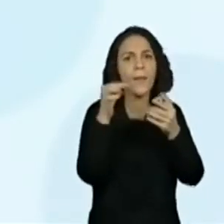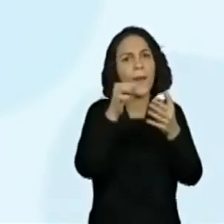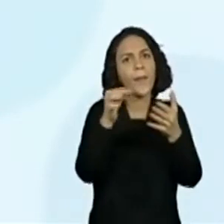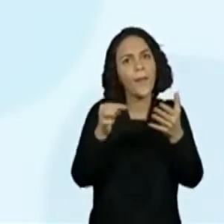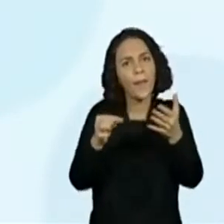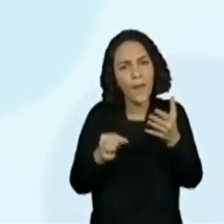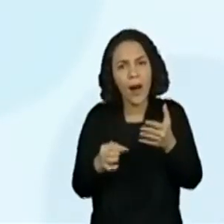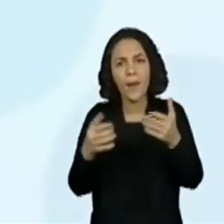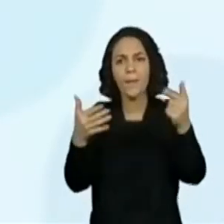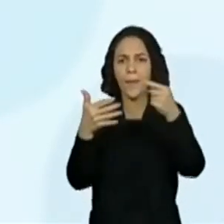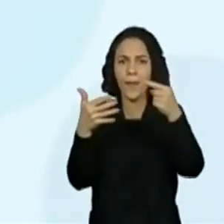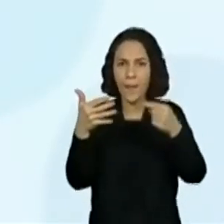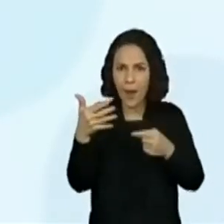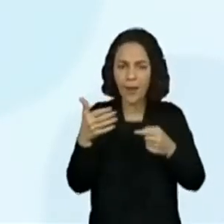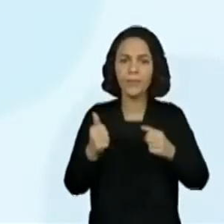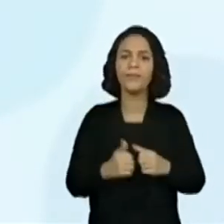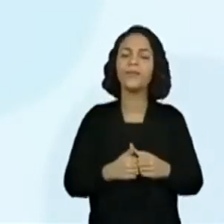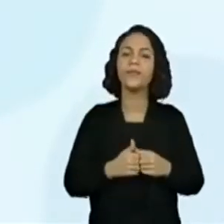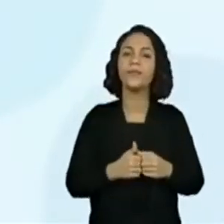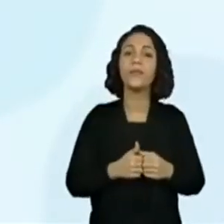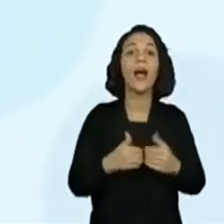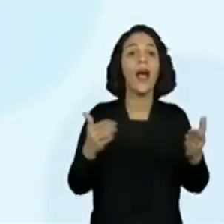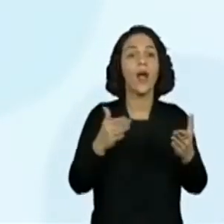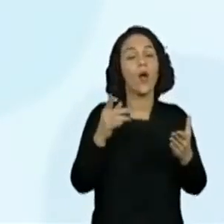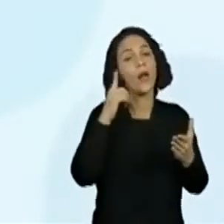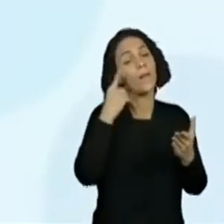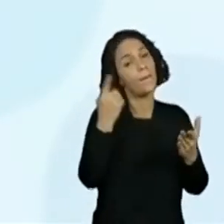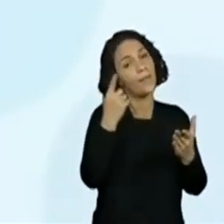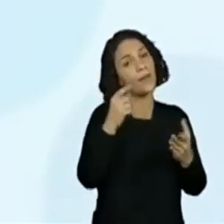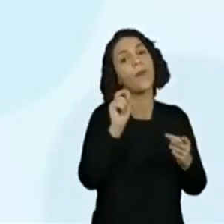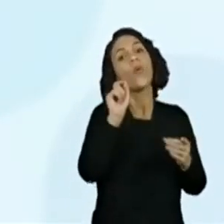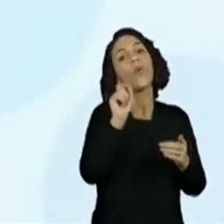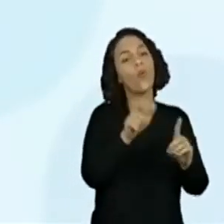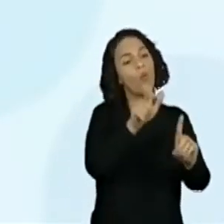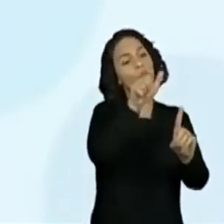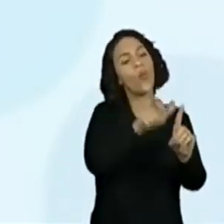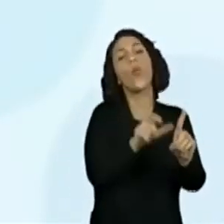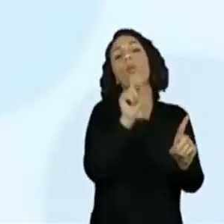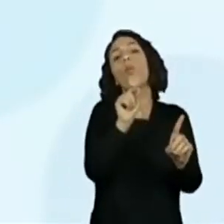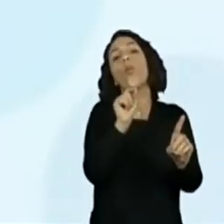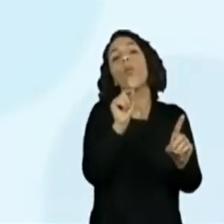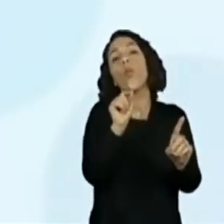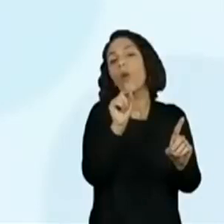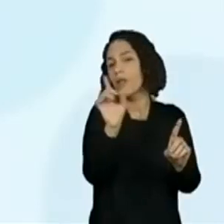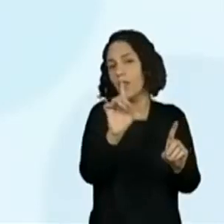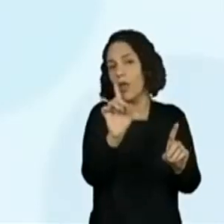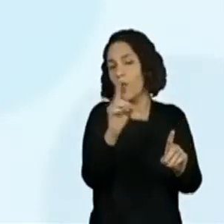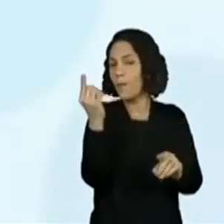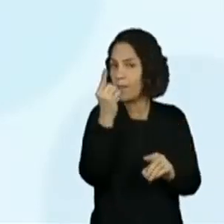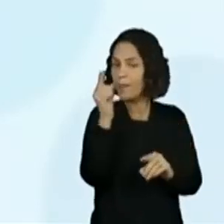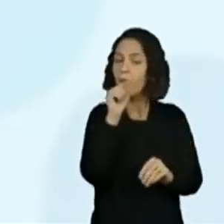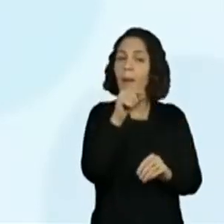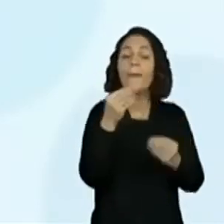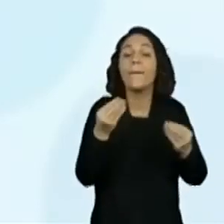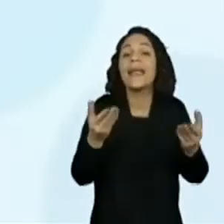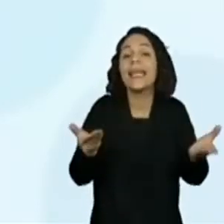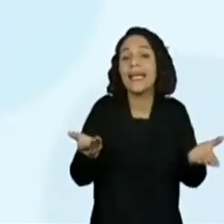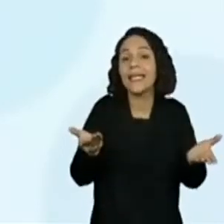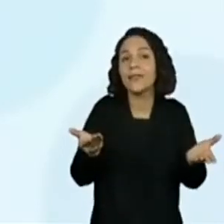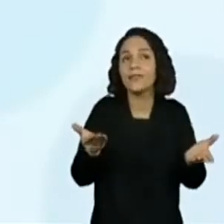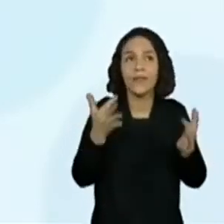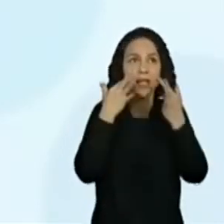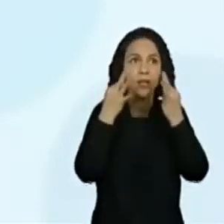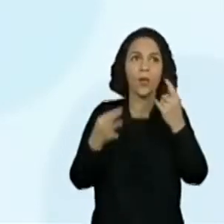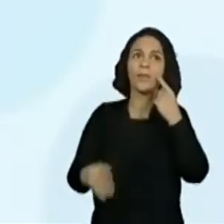gente viu parte a parte, verdade. A gente está vendo não para quem. Primeiro, para quê? Para quê? Vamos até reforçar isso, que é bom a gente ficar atento,